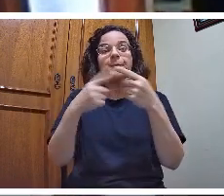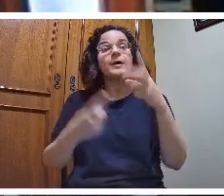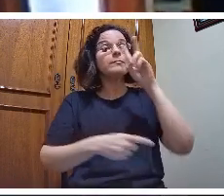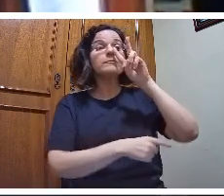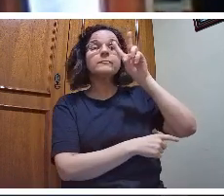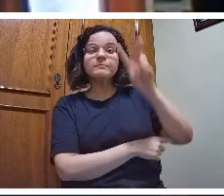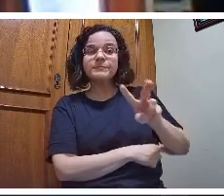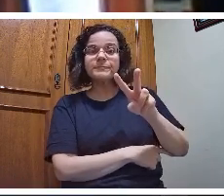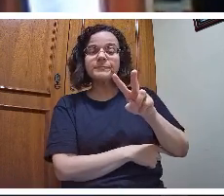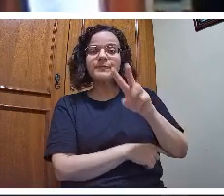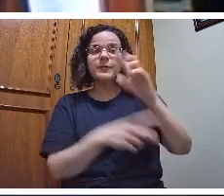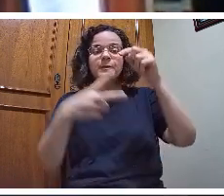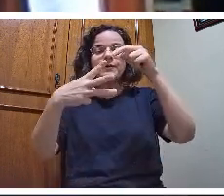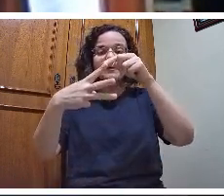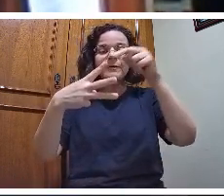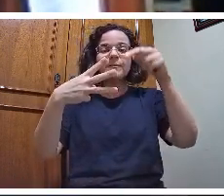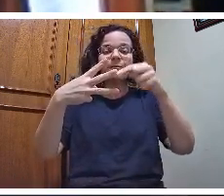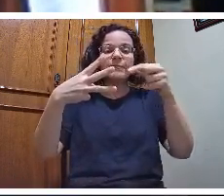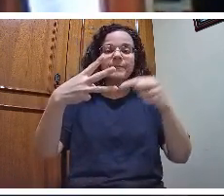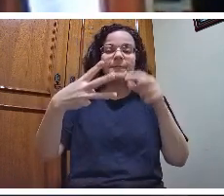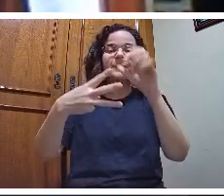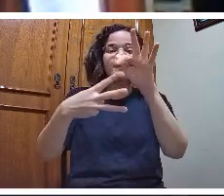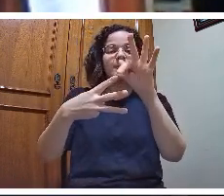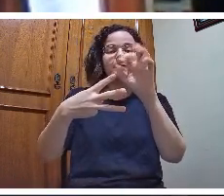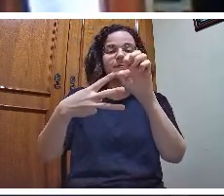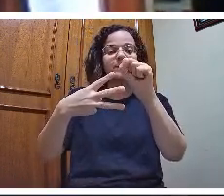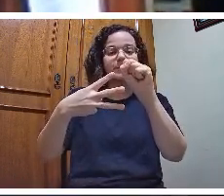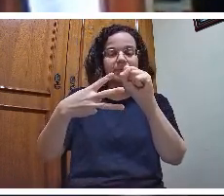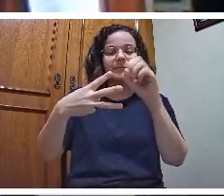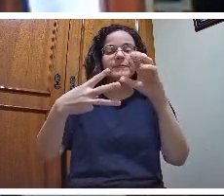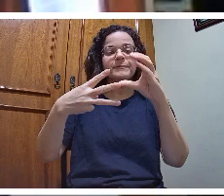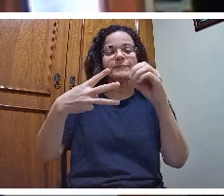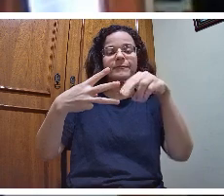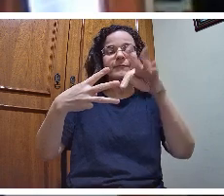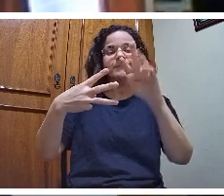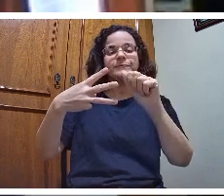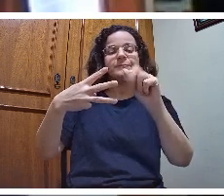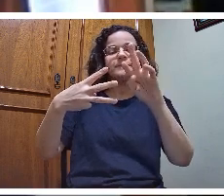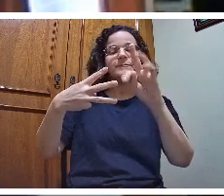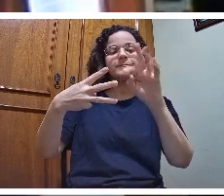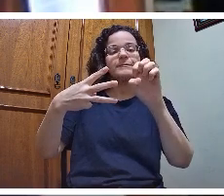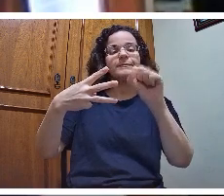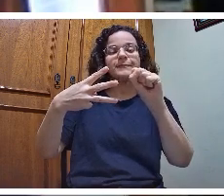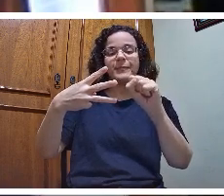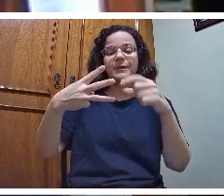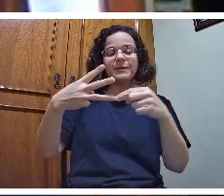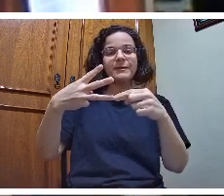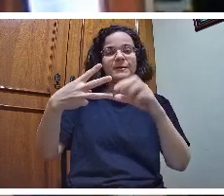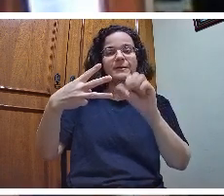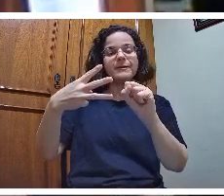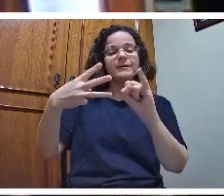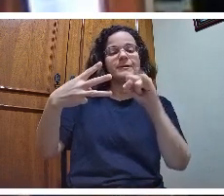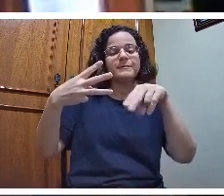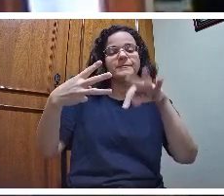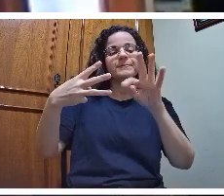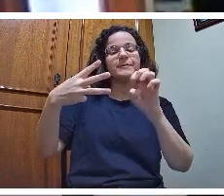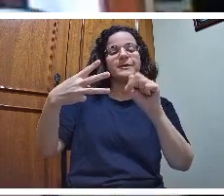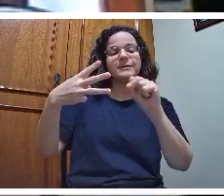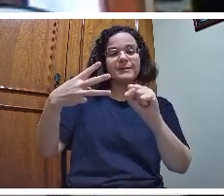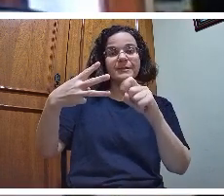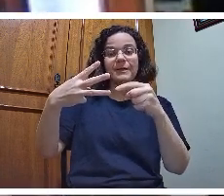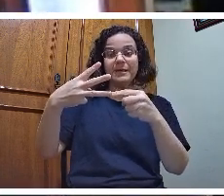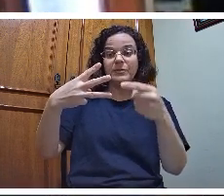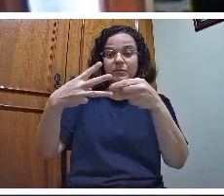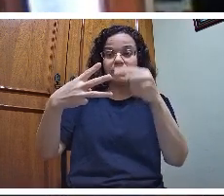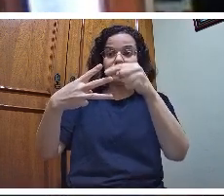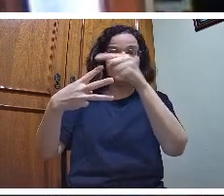contratese e a síntese. A síntese não é nem a tese nem a contratese, é um novo patamar. Esse novo engloba tudo e